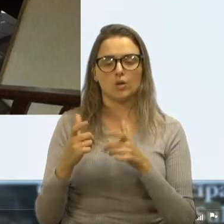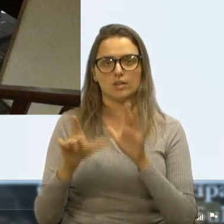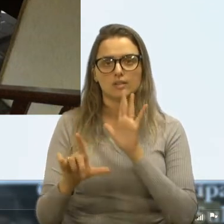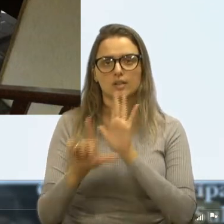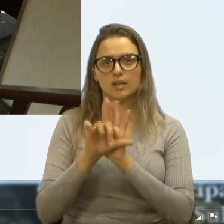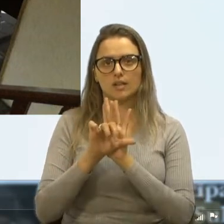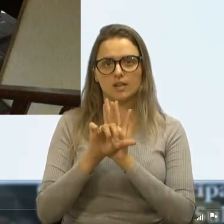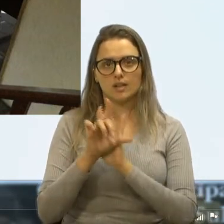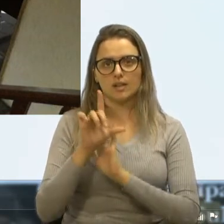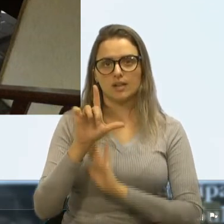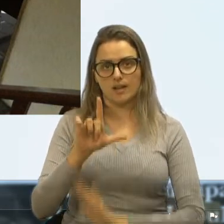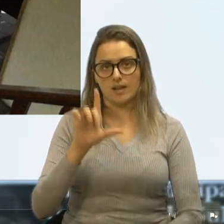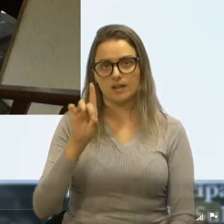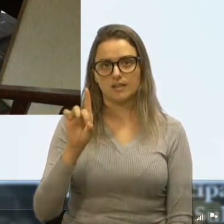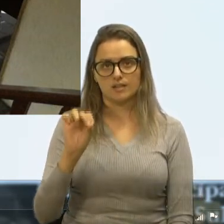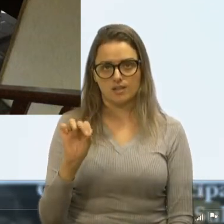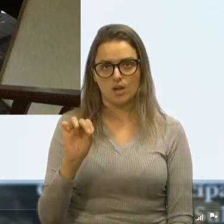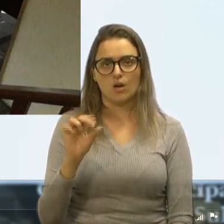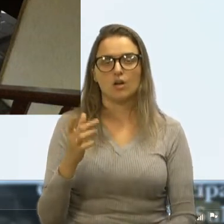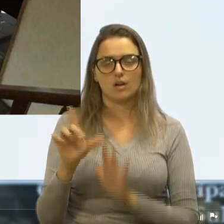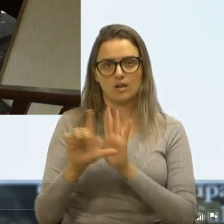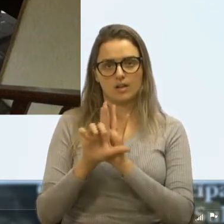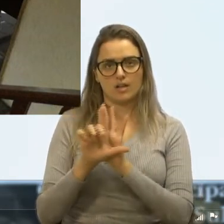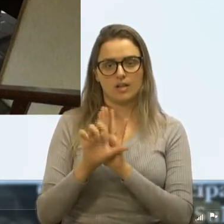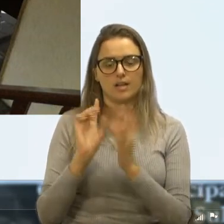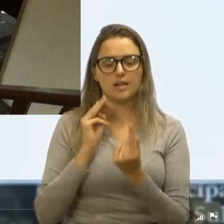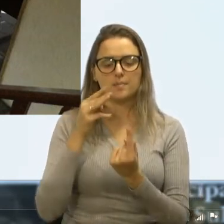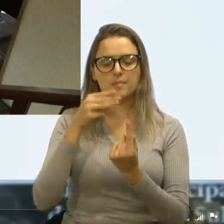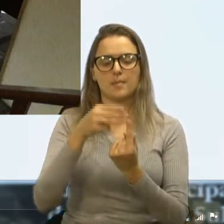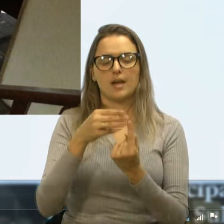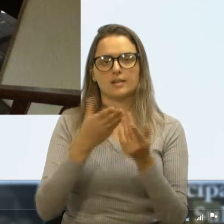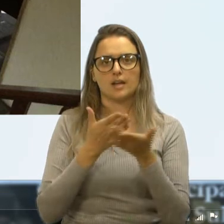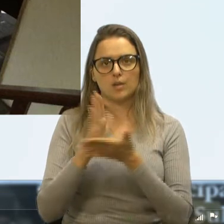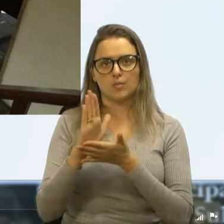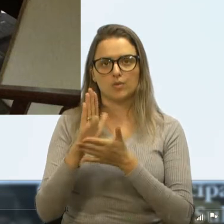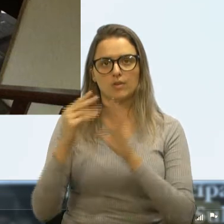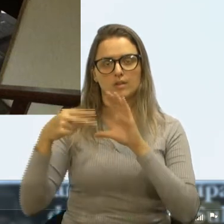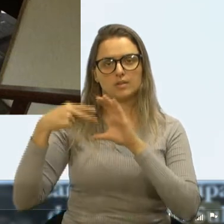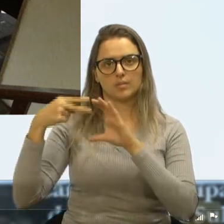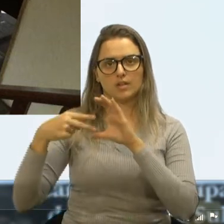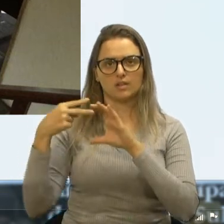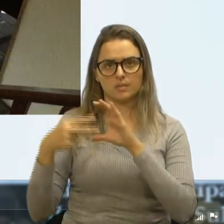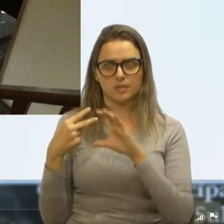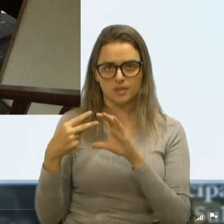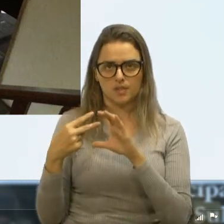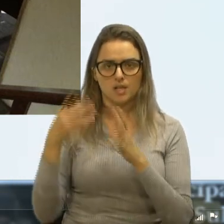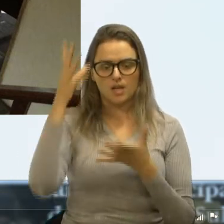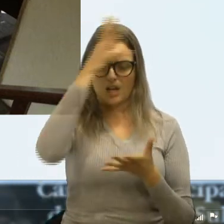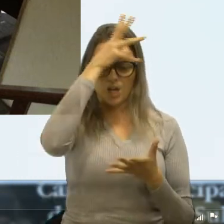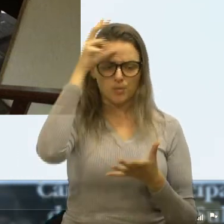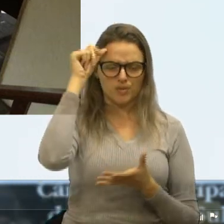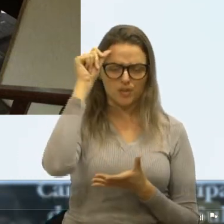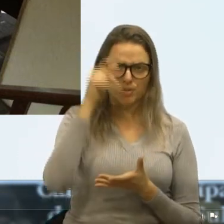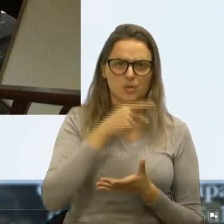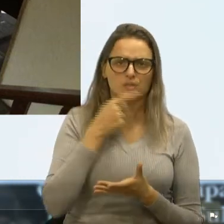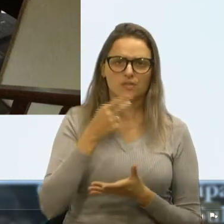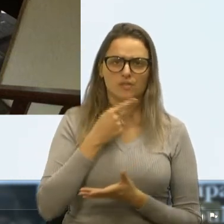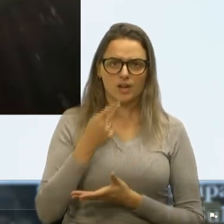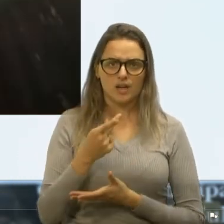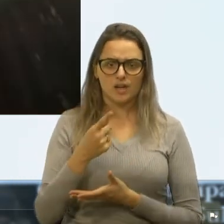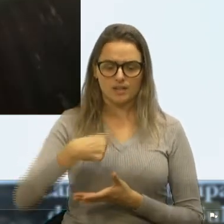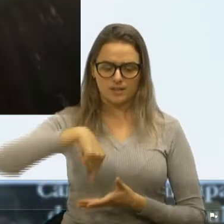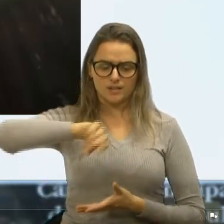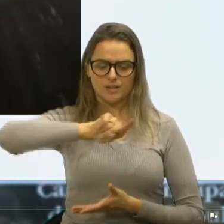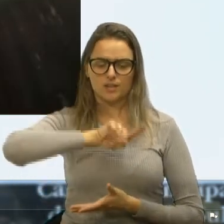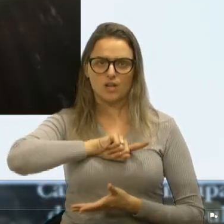diretriz, LDO, e metas aprovadas pela Câmara. A municipalidade está dizendo que somos